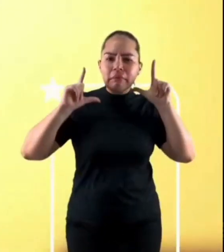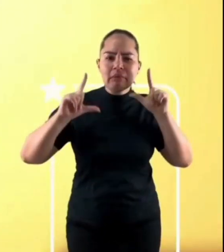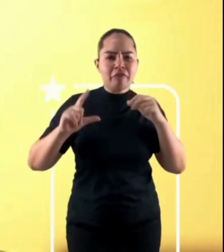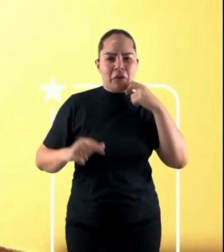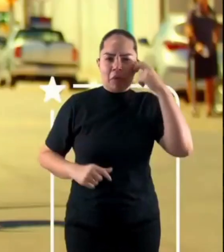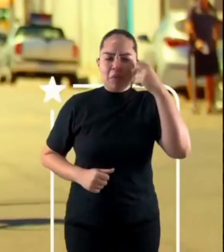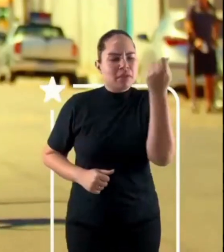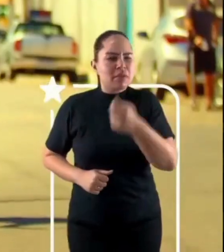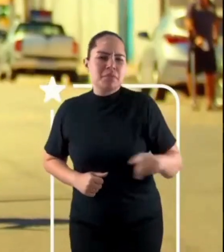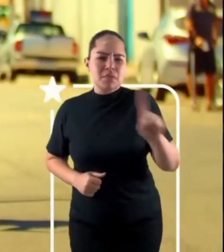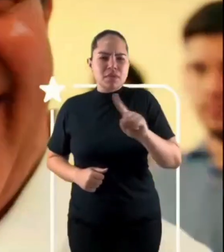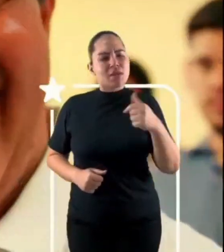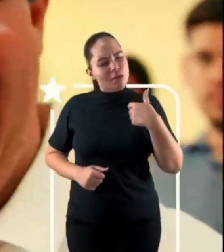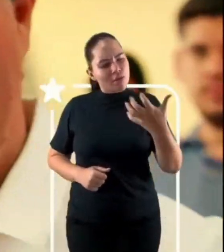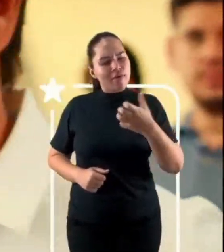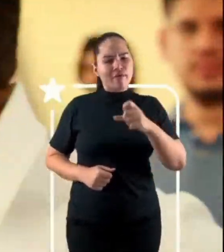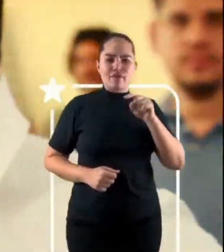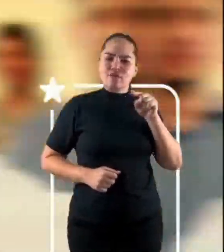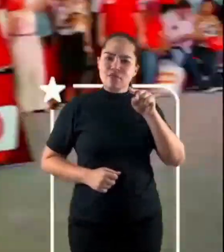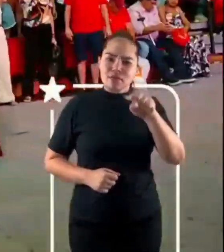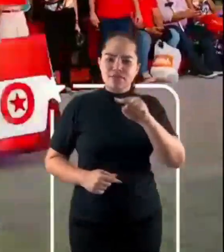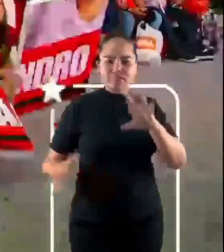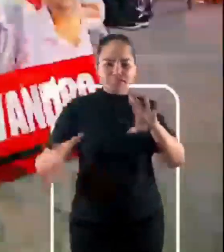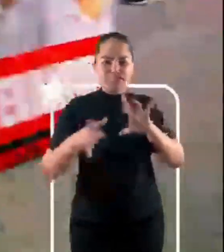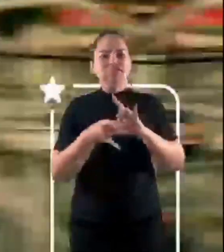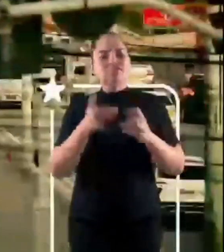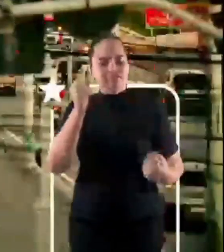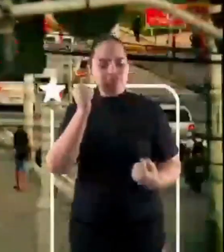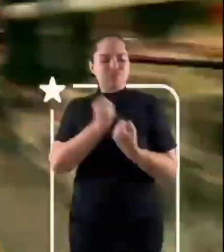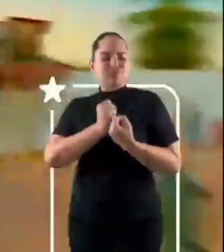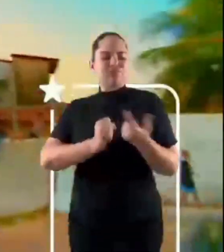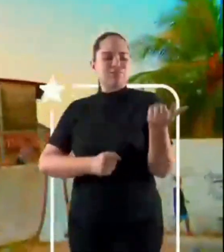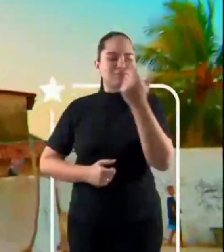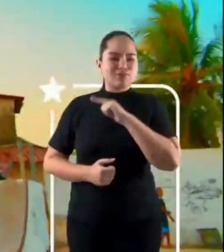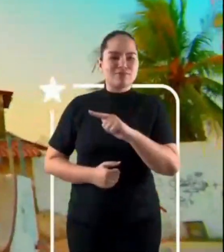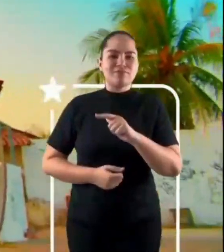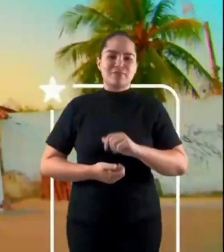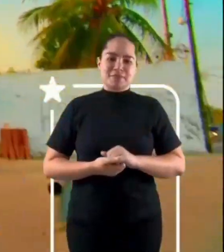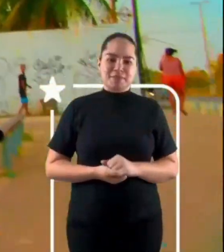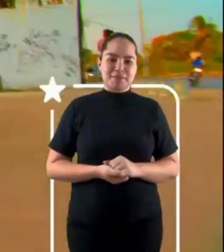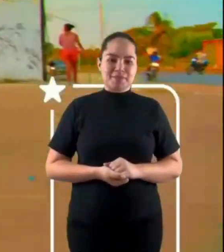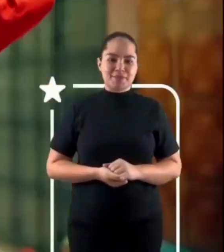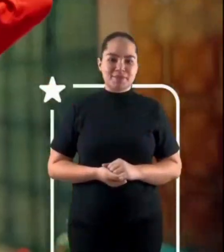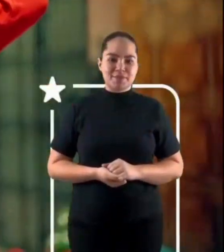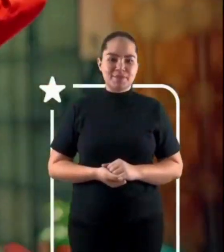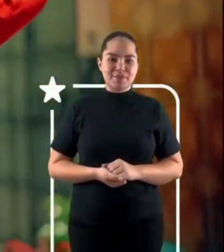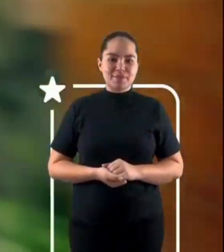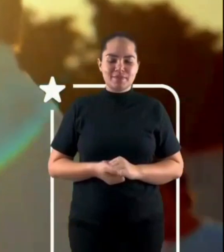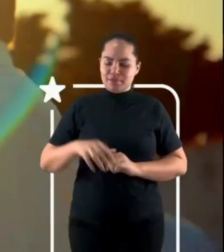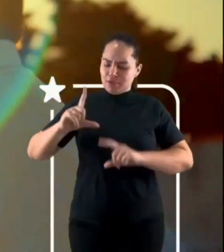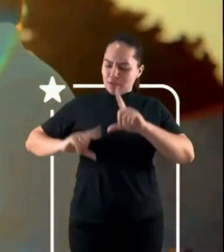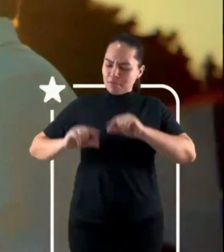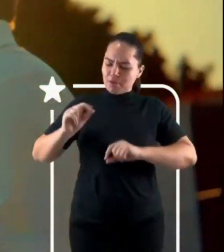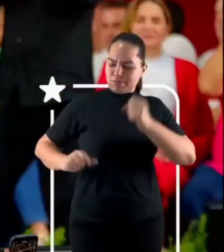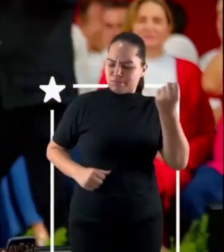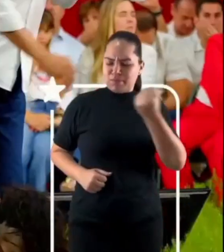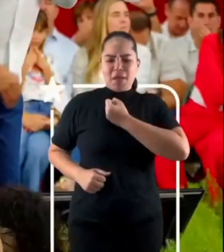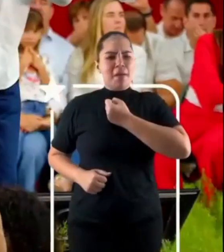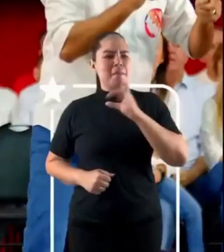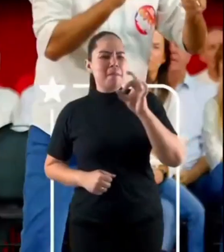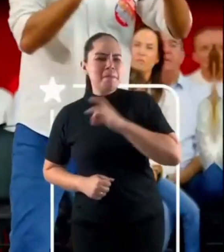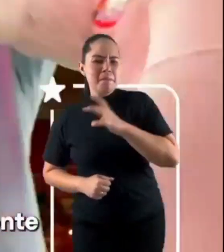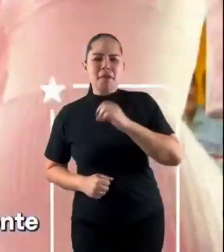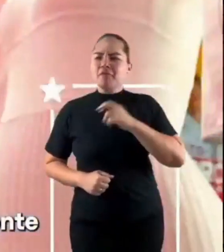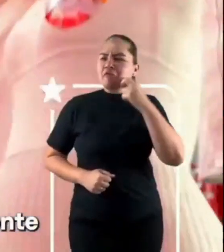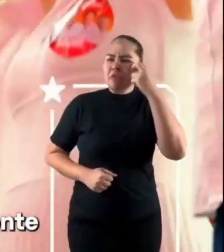ver torcendo a favor. Bote essa estrela no peito, não tenha medo ou pudor. Se antes eu não sabia, agora